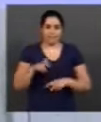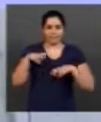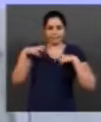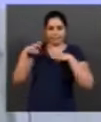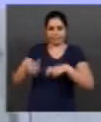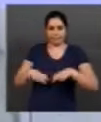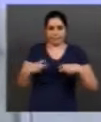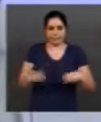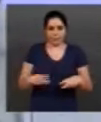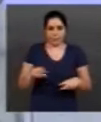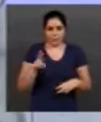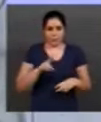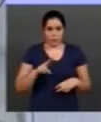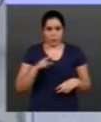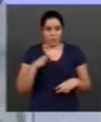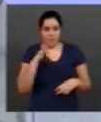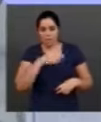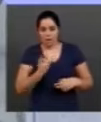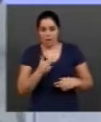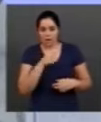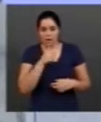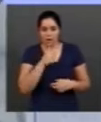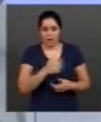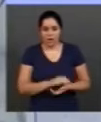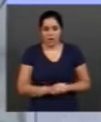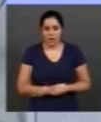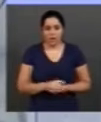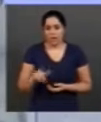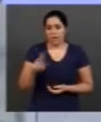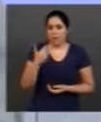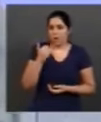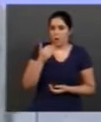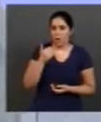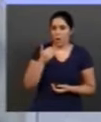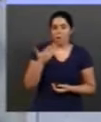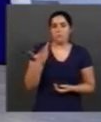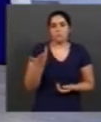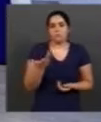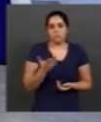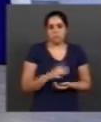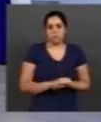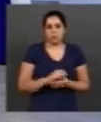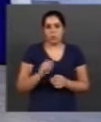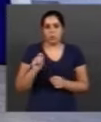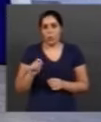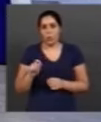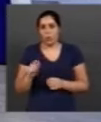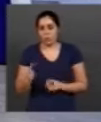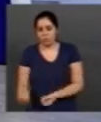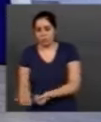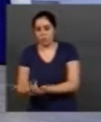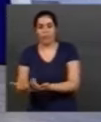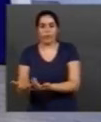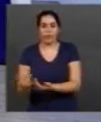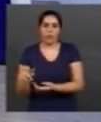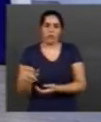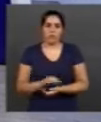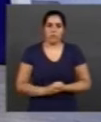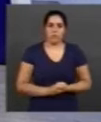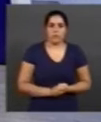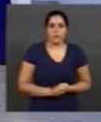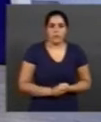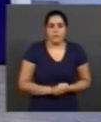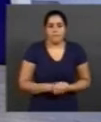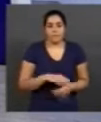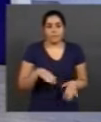verdade, ele está comendo a própria comida, né? Não tem como... Matando a galinha de ovos de ouro. Exatamente. Então, significa o quê? Que, na verdade,